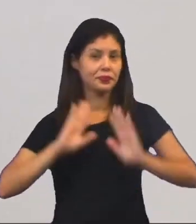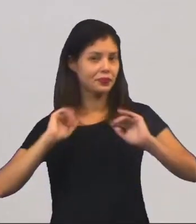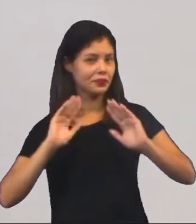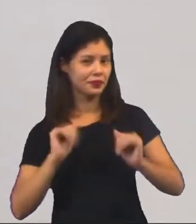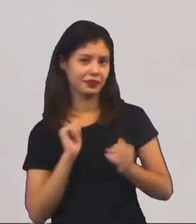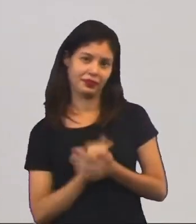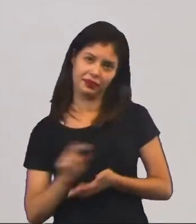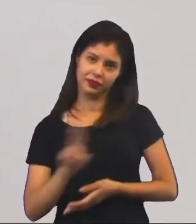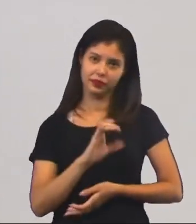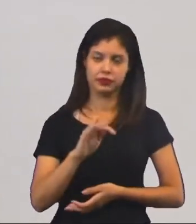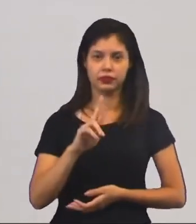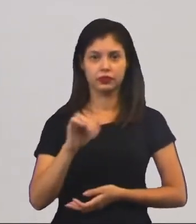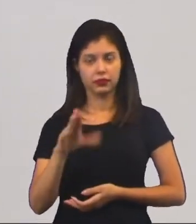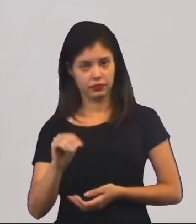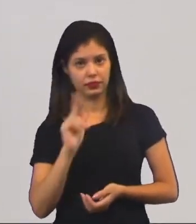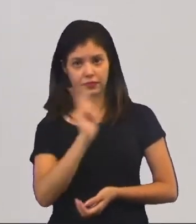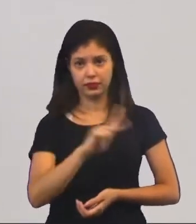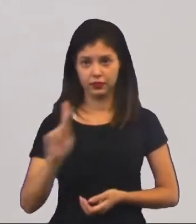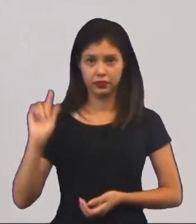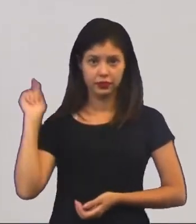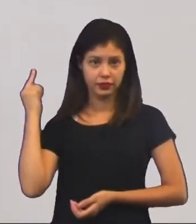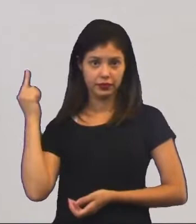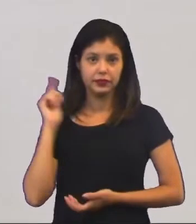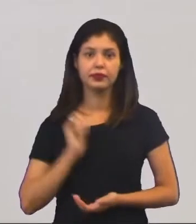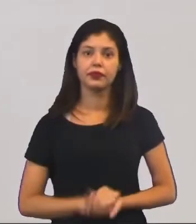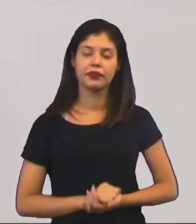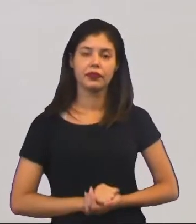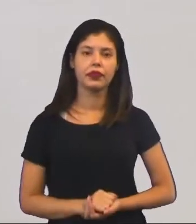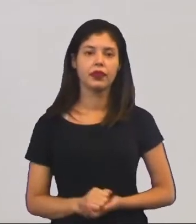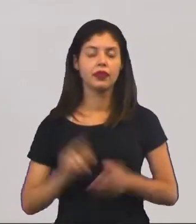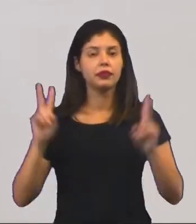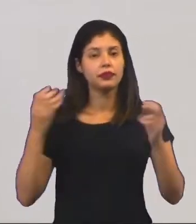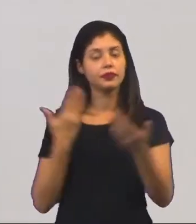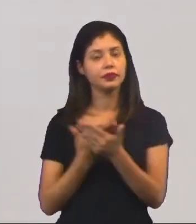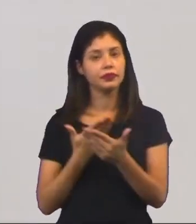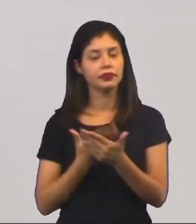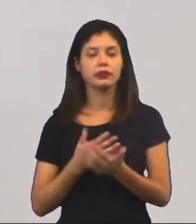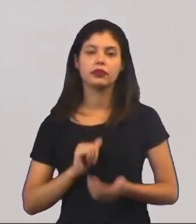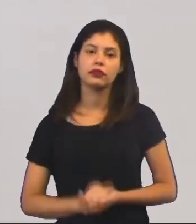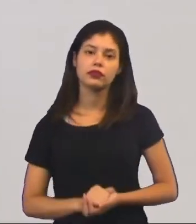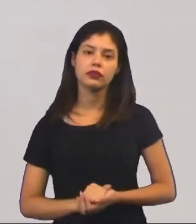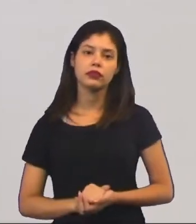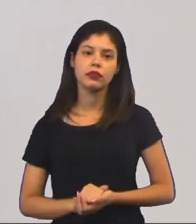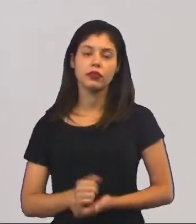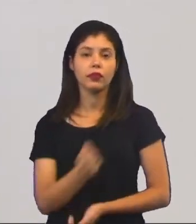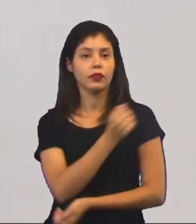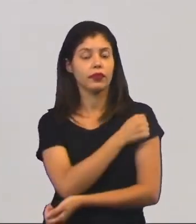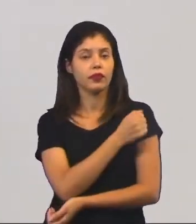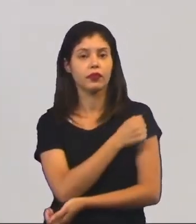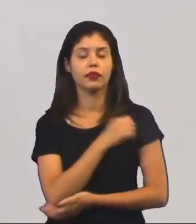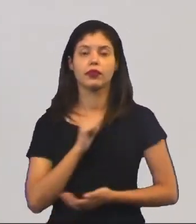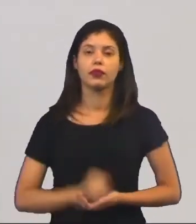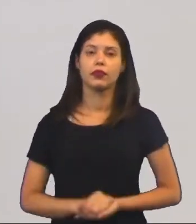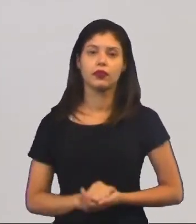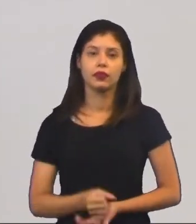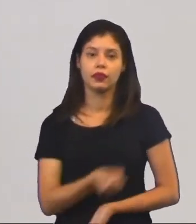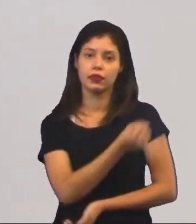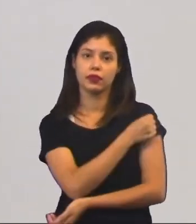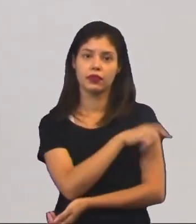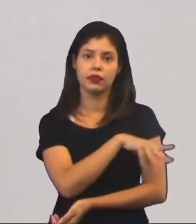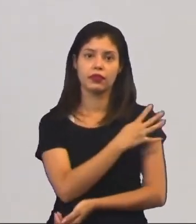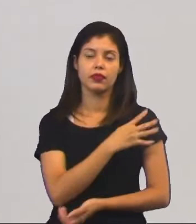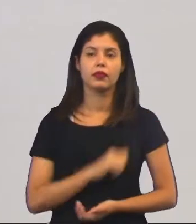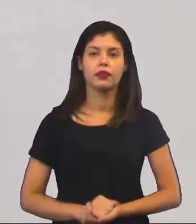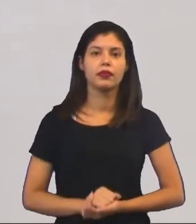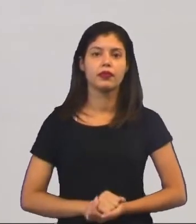Olá, meu nome é Cleio Tamaral, professor de Geografia, e o nosso estudo de hoje é voltado para os alunos do oitavo ano do